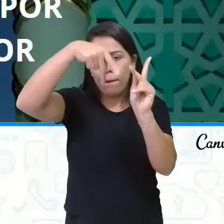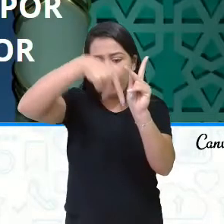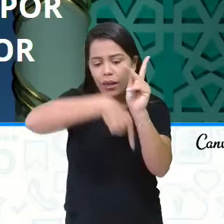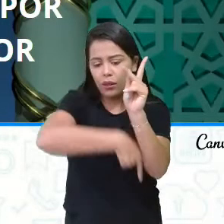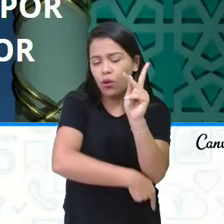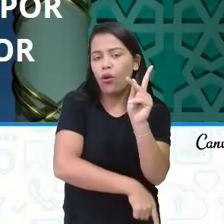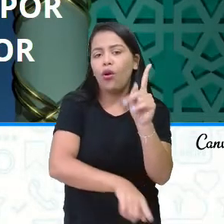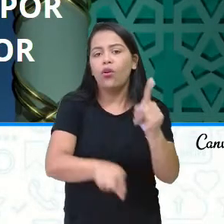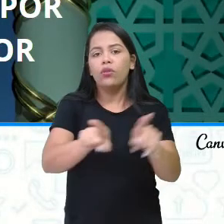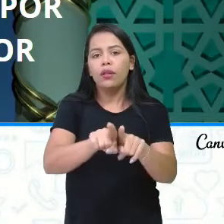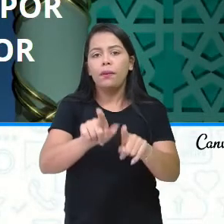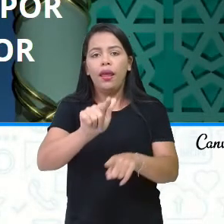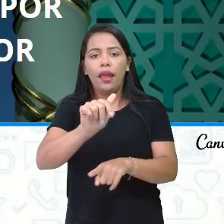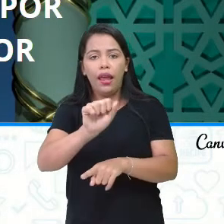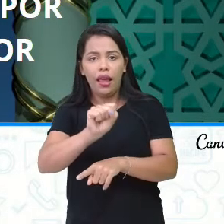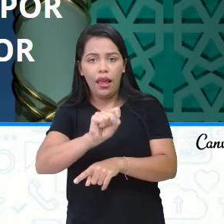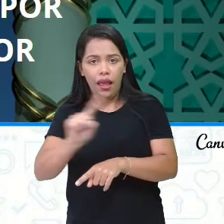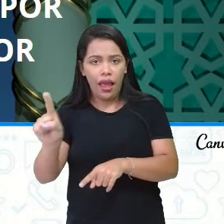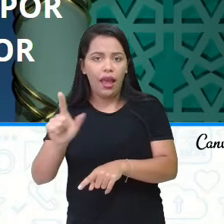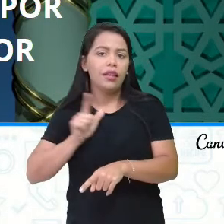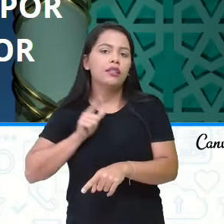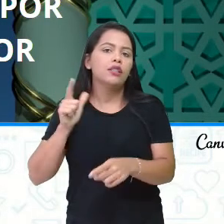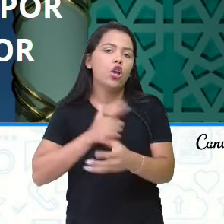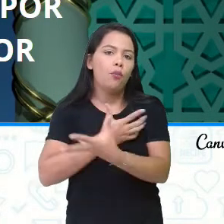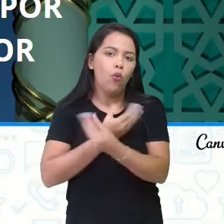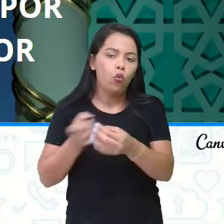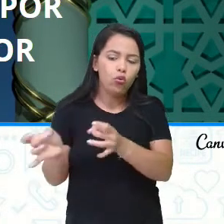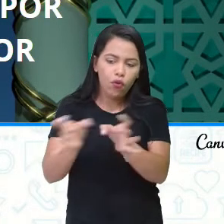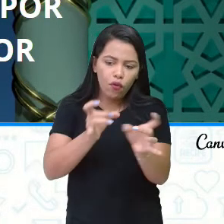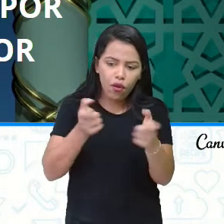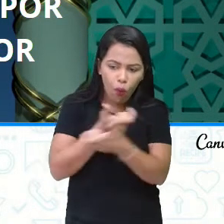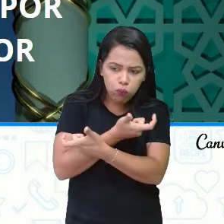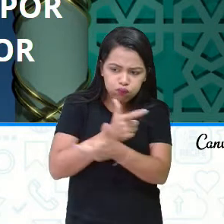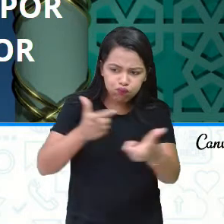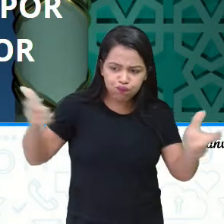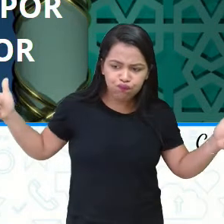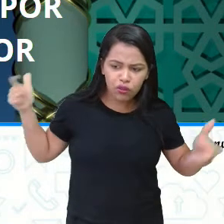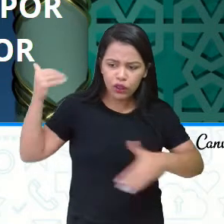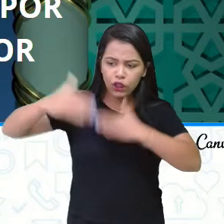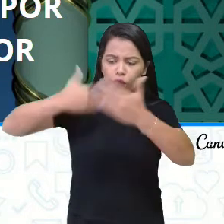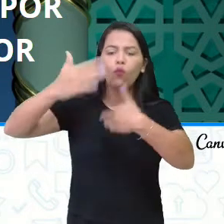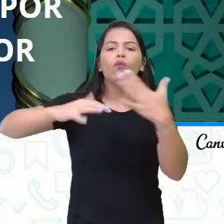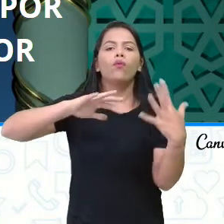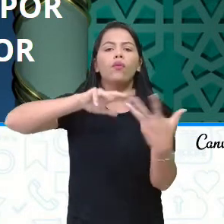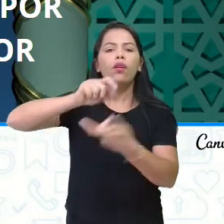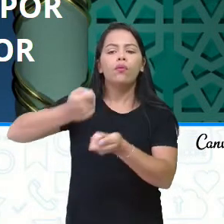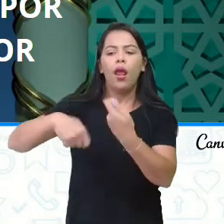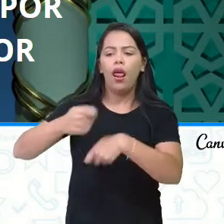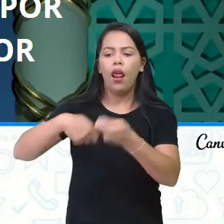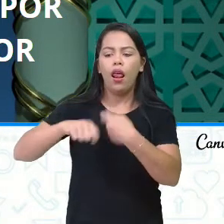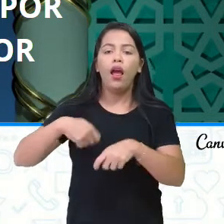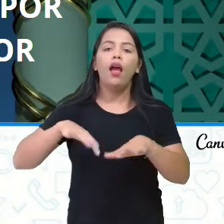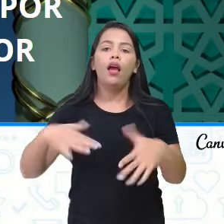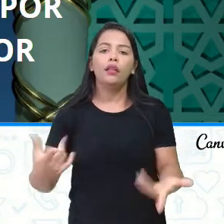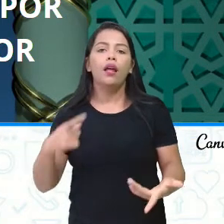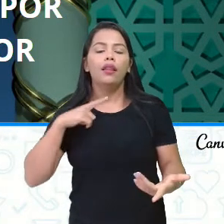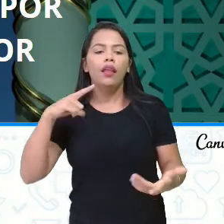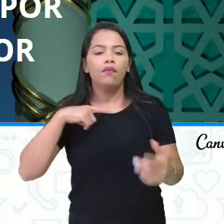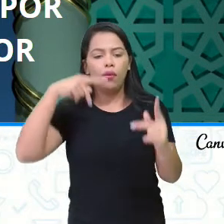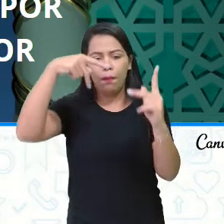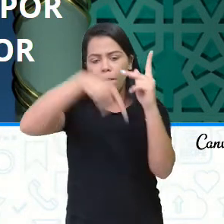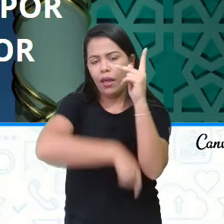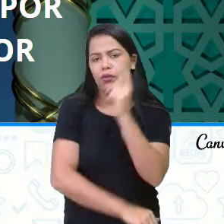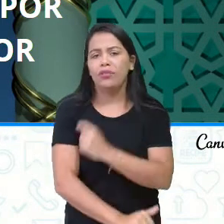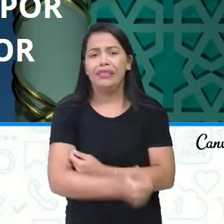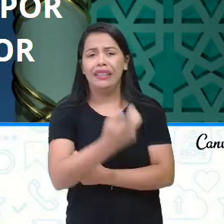maior renda per capita e um dos mais rápidos crescimentos econômicos do mundo. As reservas descobertas de petróleo, estimadas em